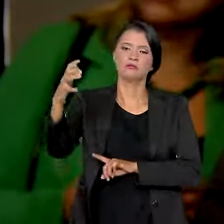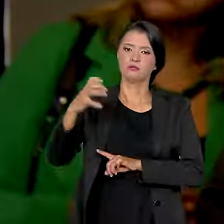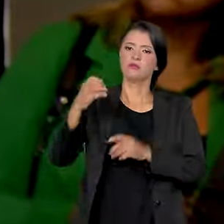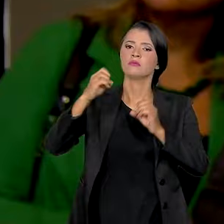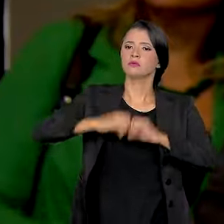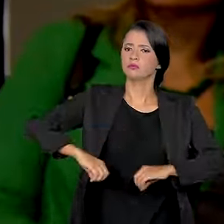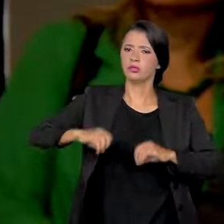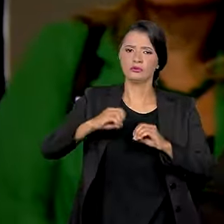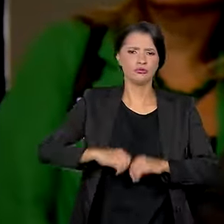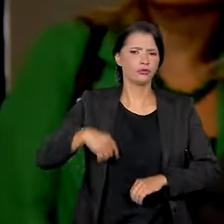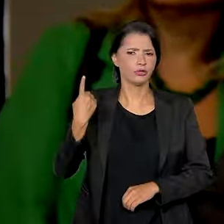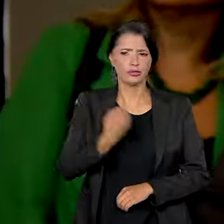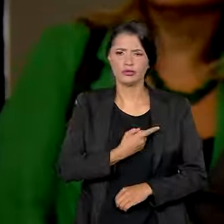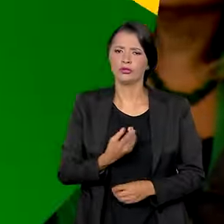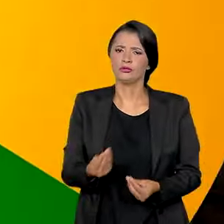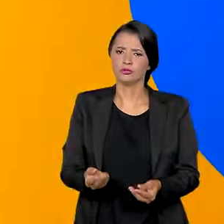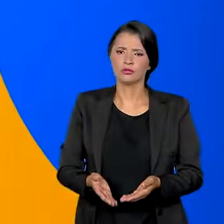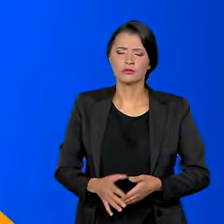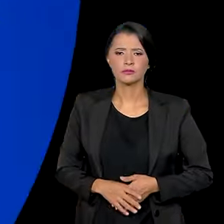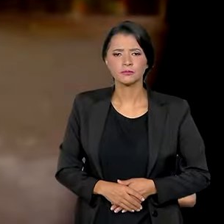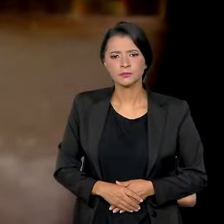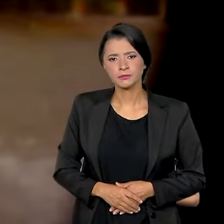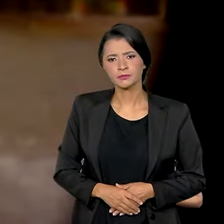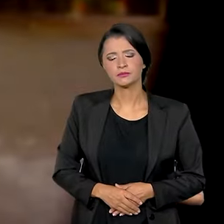nos afeta de uma maneira drástica.